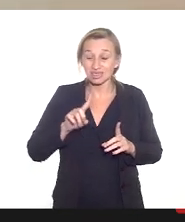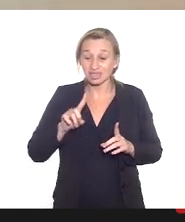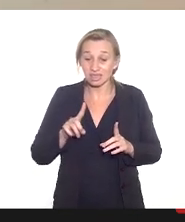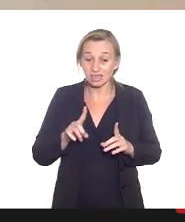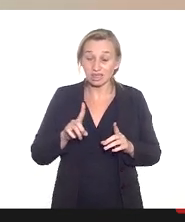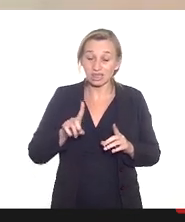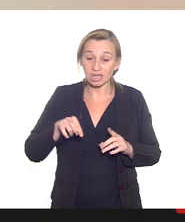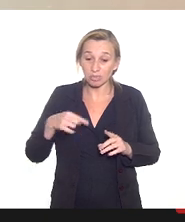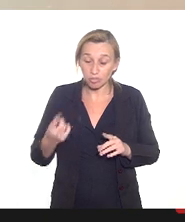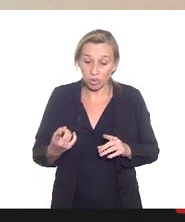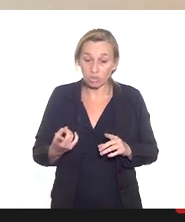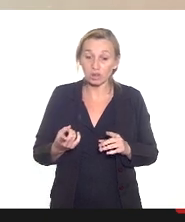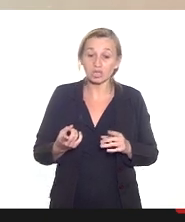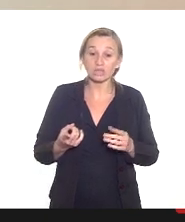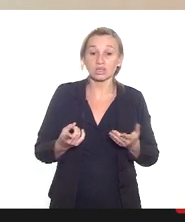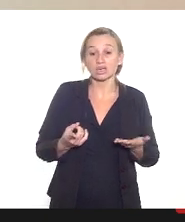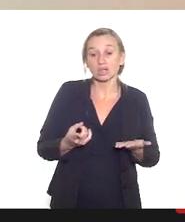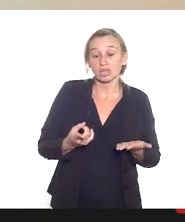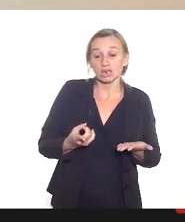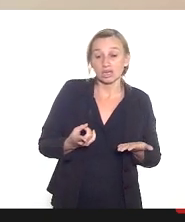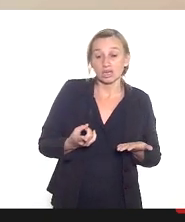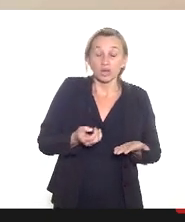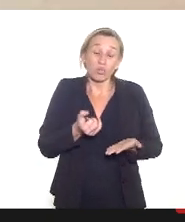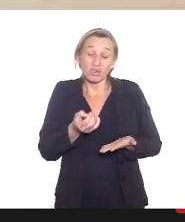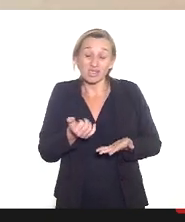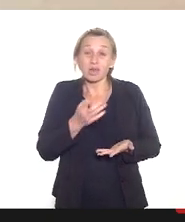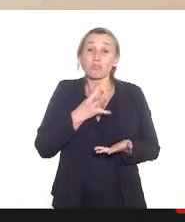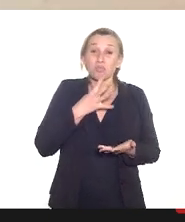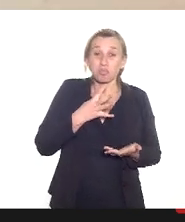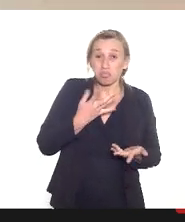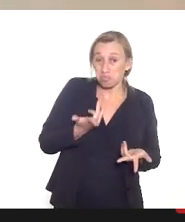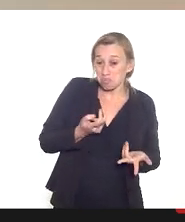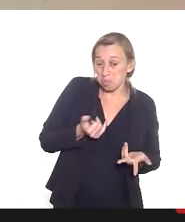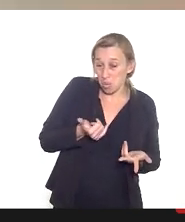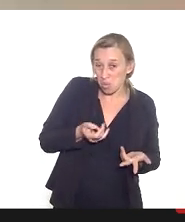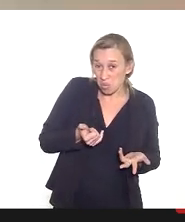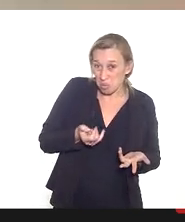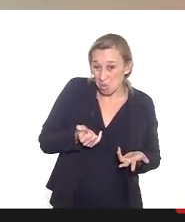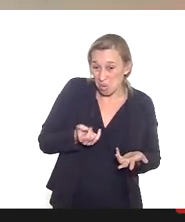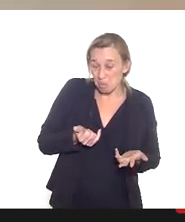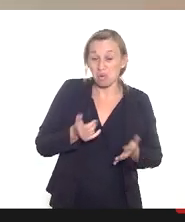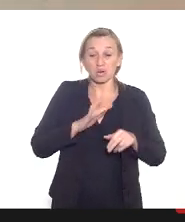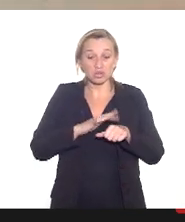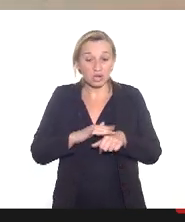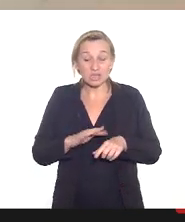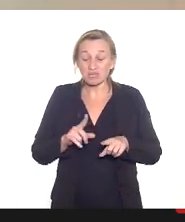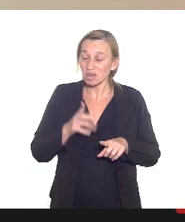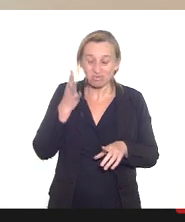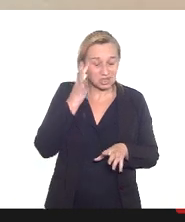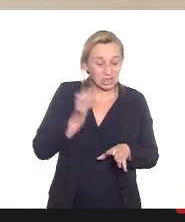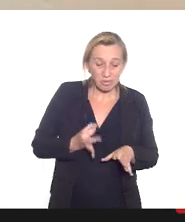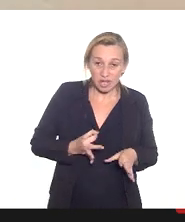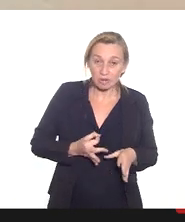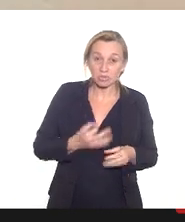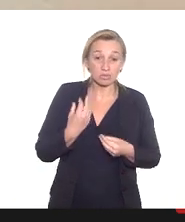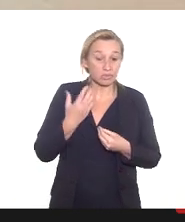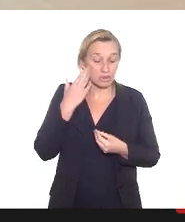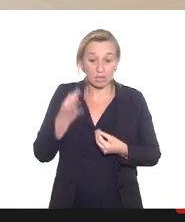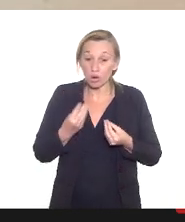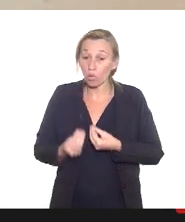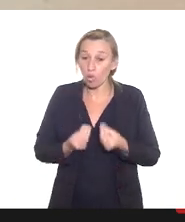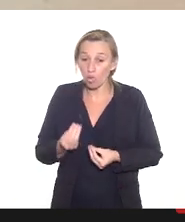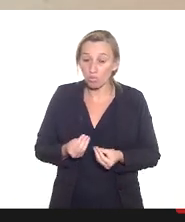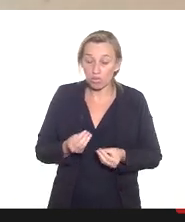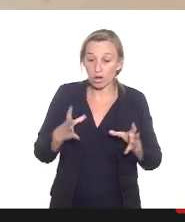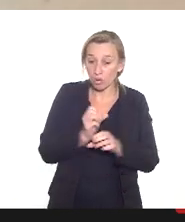em casa até porque naquela ocasião se conhecia pouco ainda da doença mas mesmo assim não sabemos não temos como mensurar nem